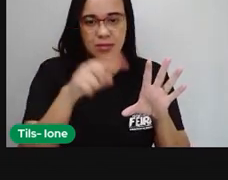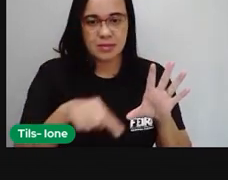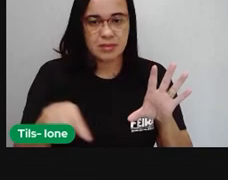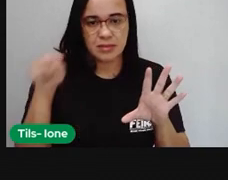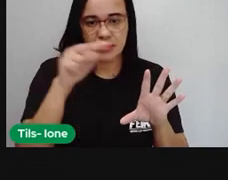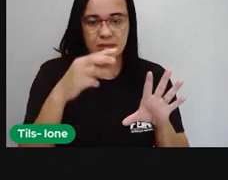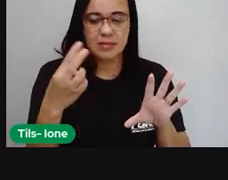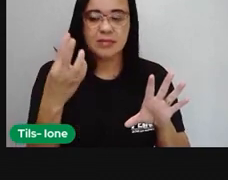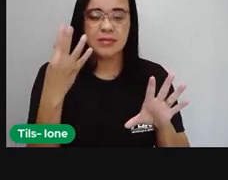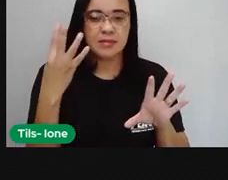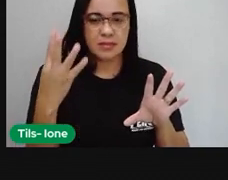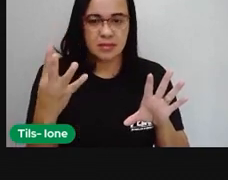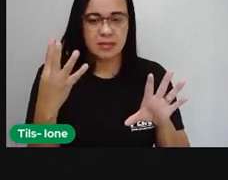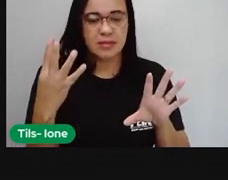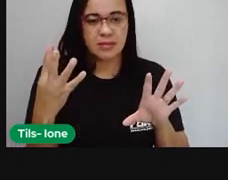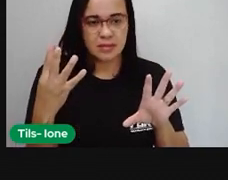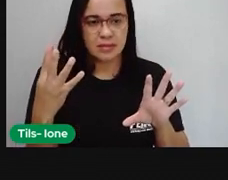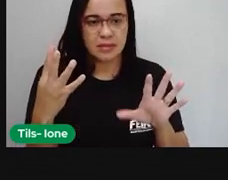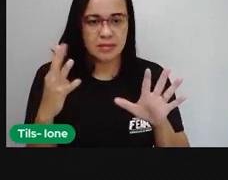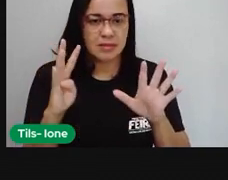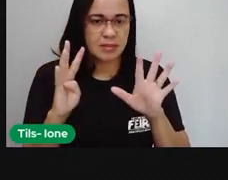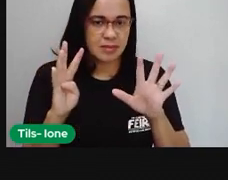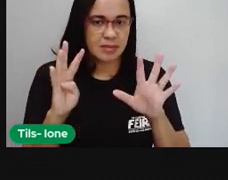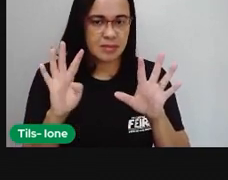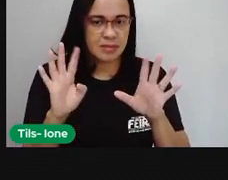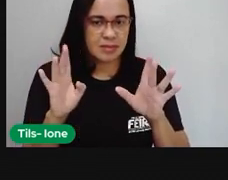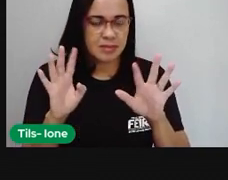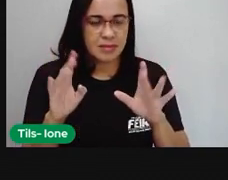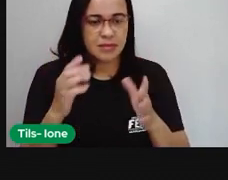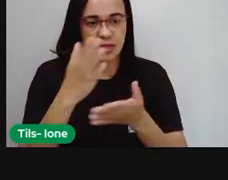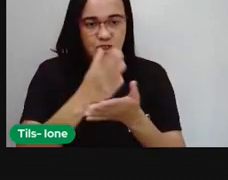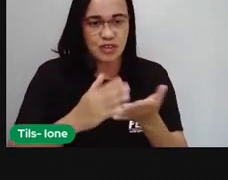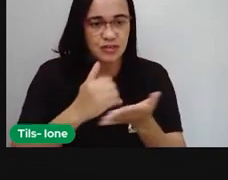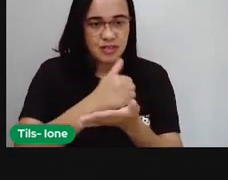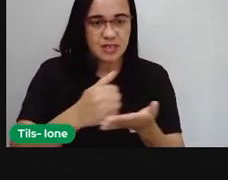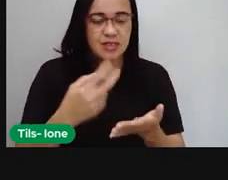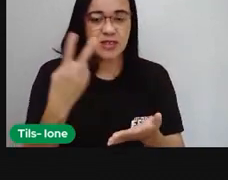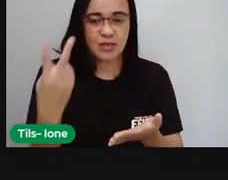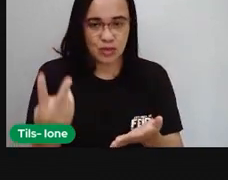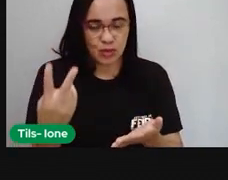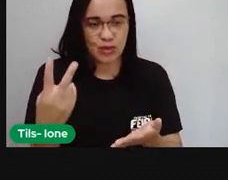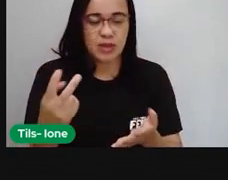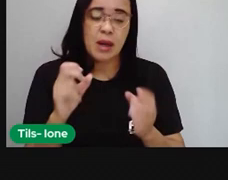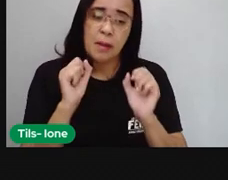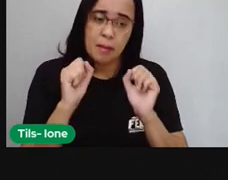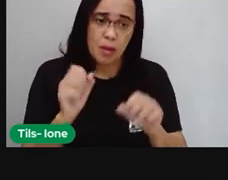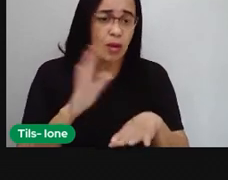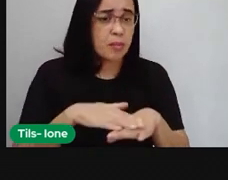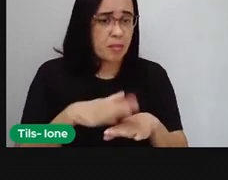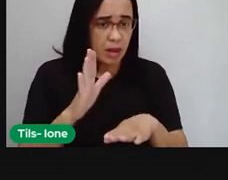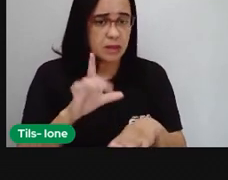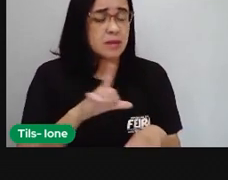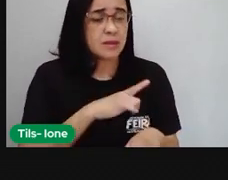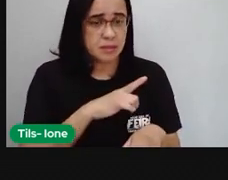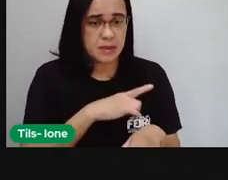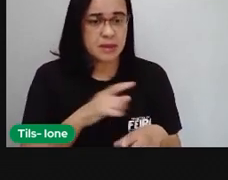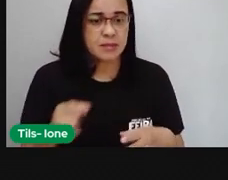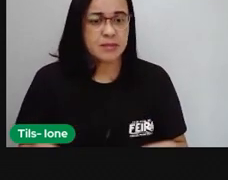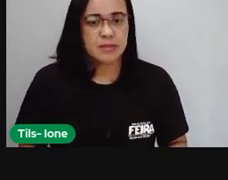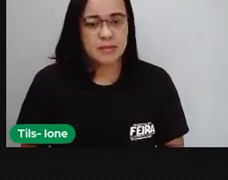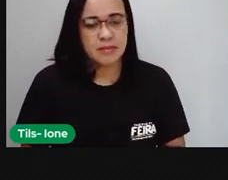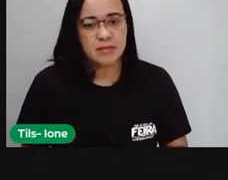E o círculo, Pró colocou aqui dois eixos, que só dividiu em dois eixos, mas a gente poderia aí continuar dividindo.